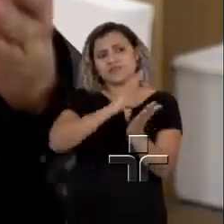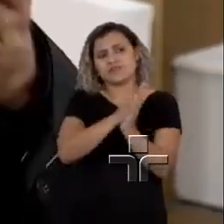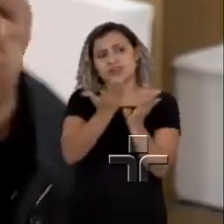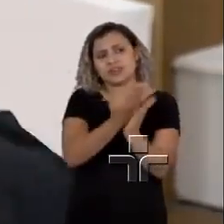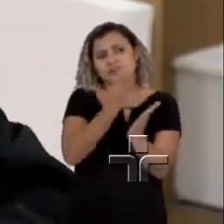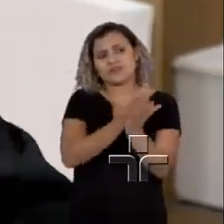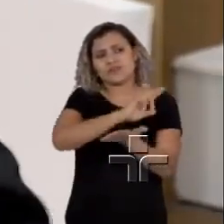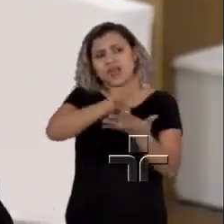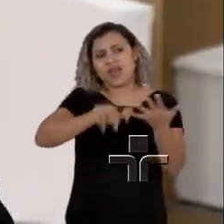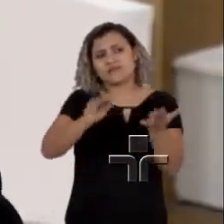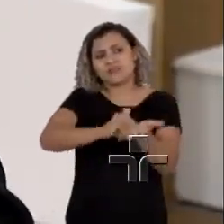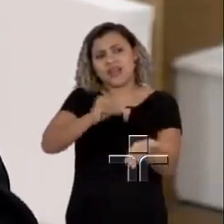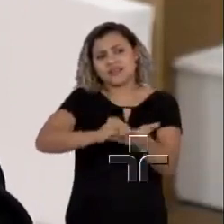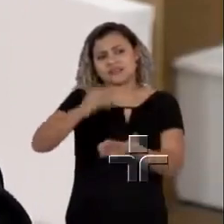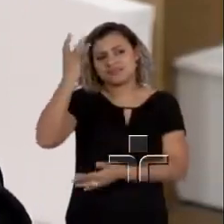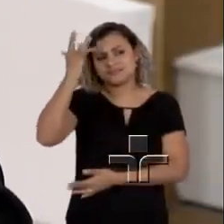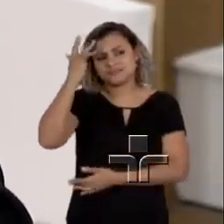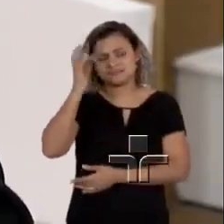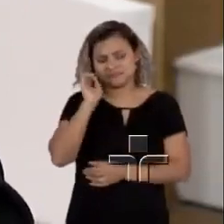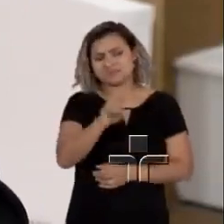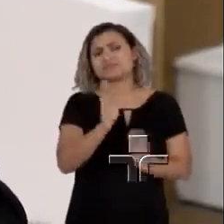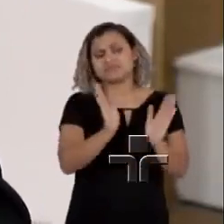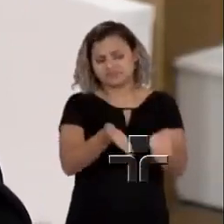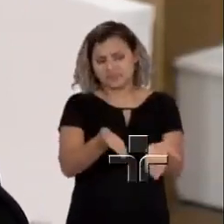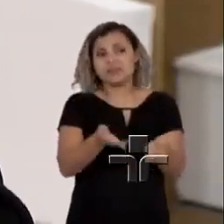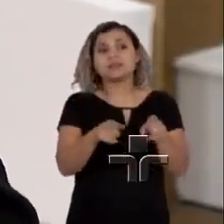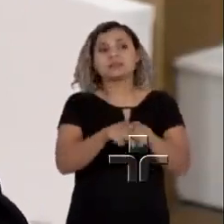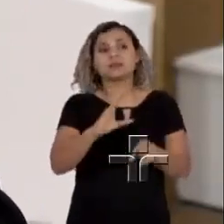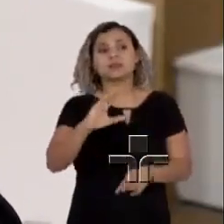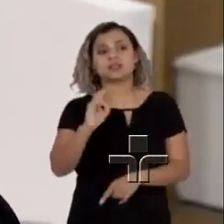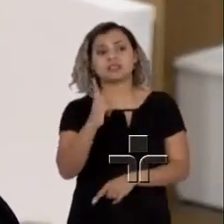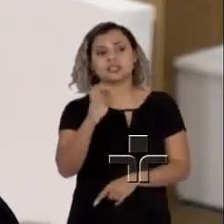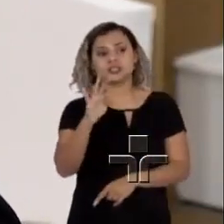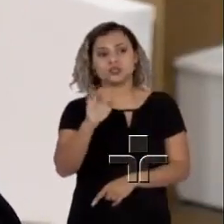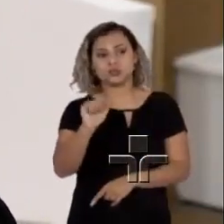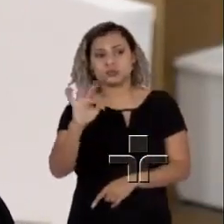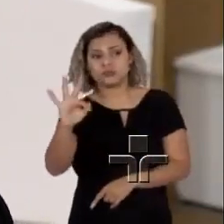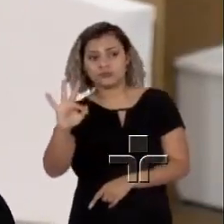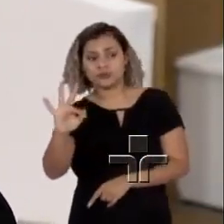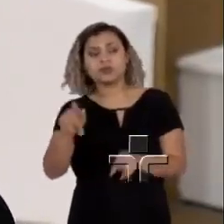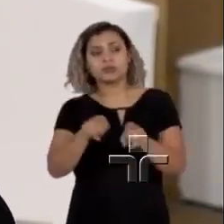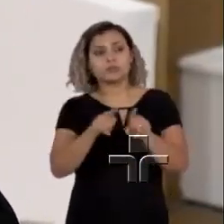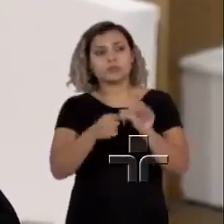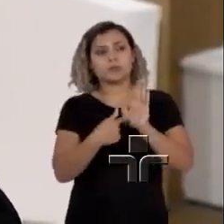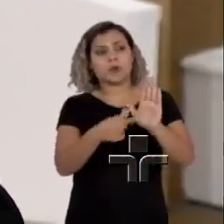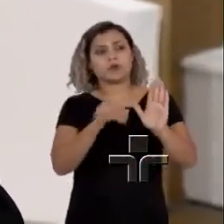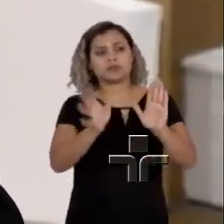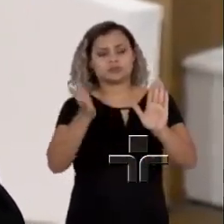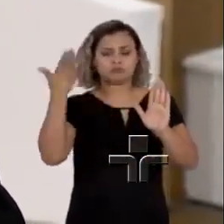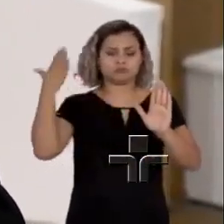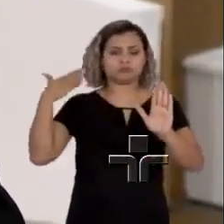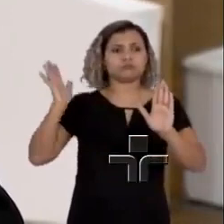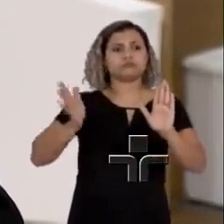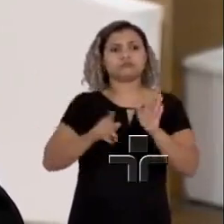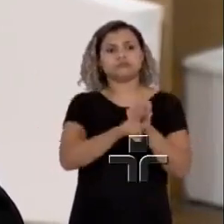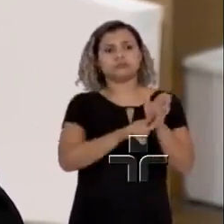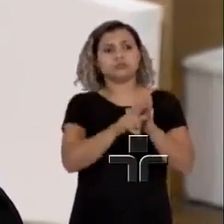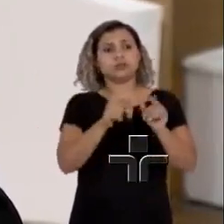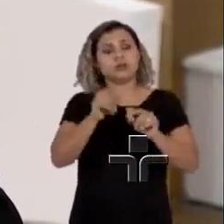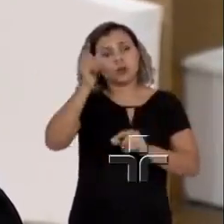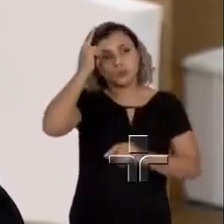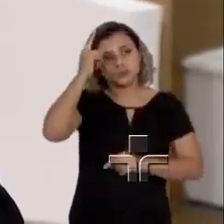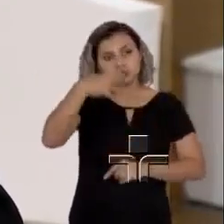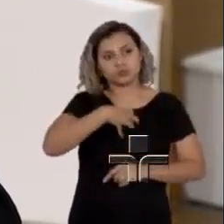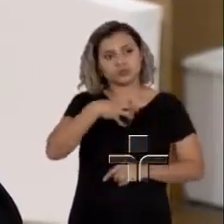Já o Leste, que a gente... O Cristo Coleste, nos anos 70, já apontava uma redução na cultura do